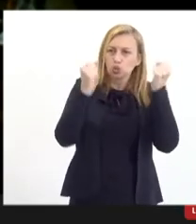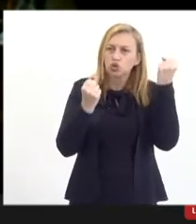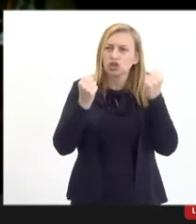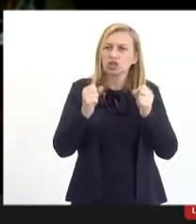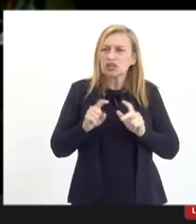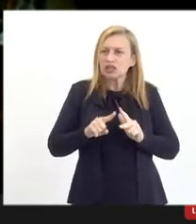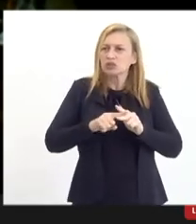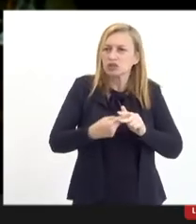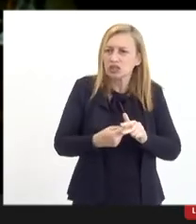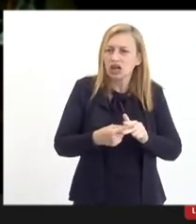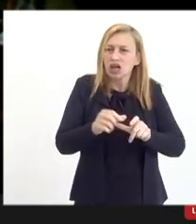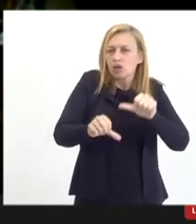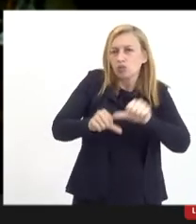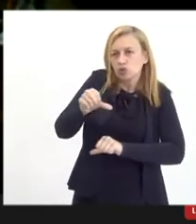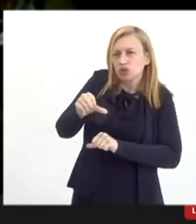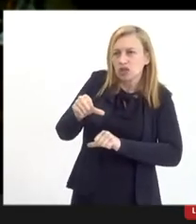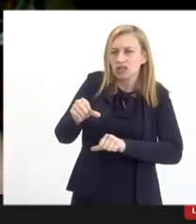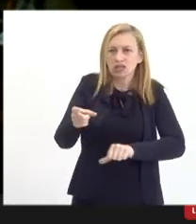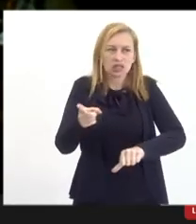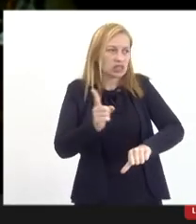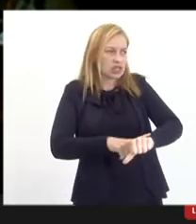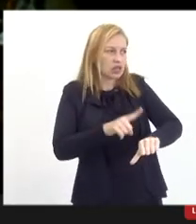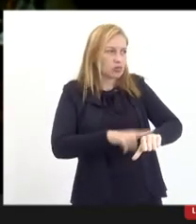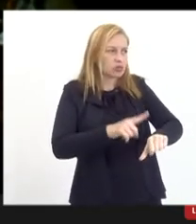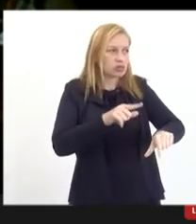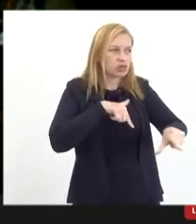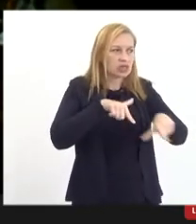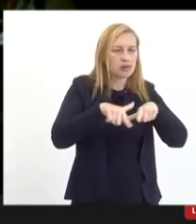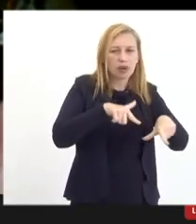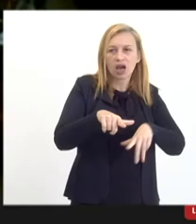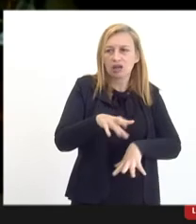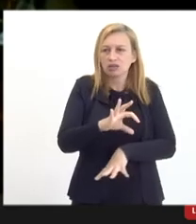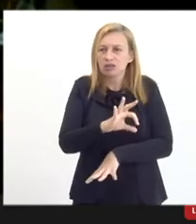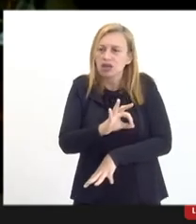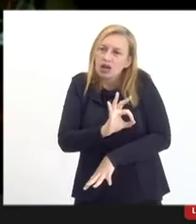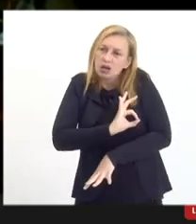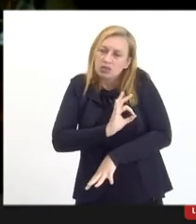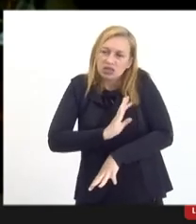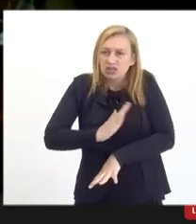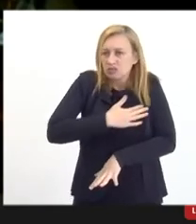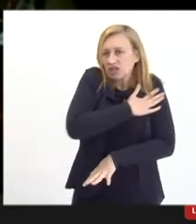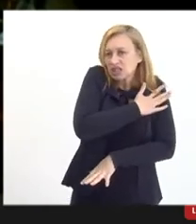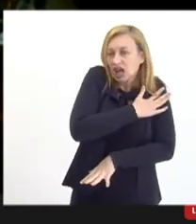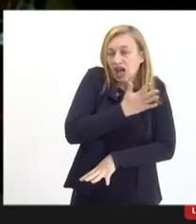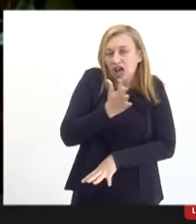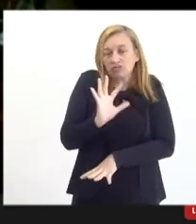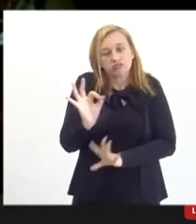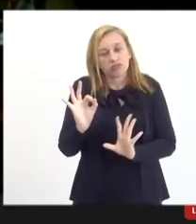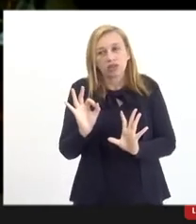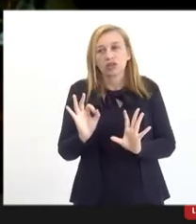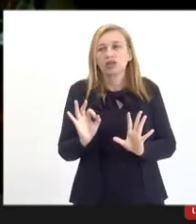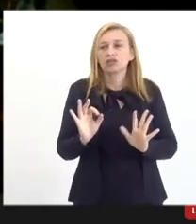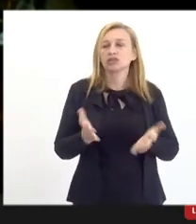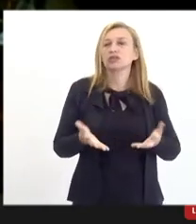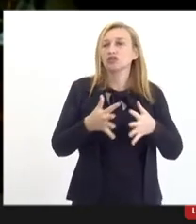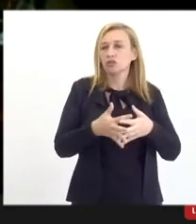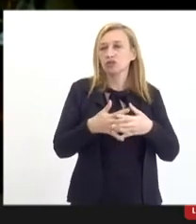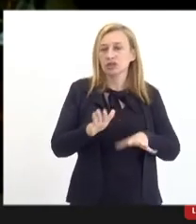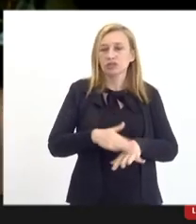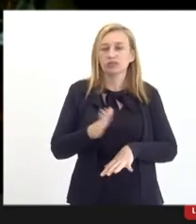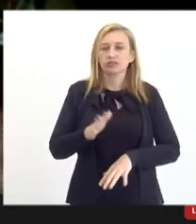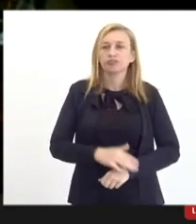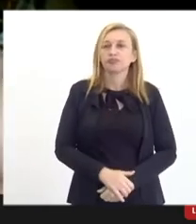em termos de mudança de carreira militar, de folga, que essas aí são coisas que mudam num estatuto mais complexo.